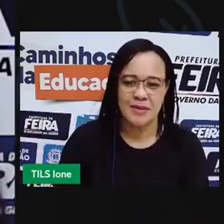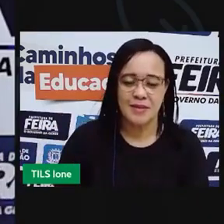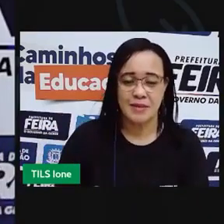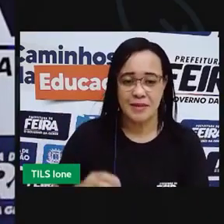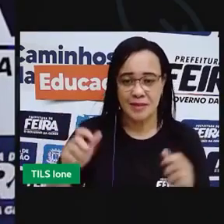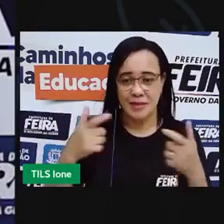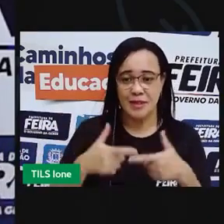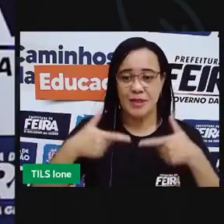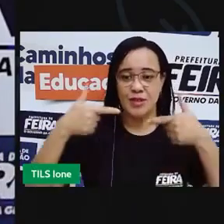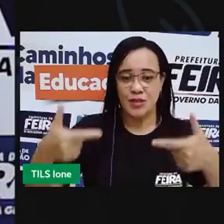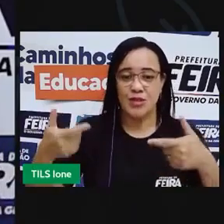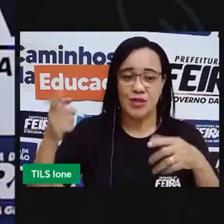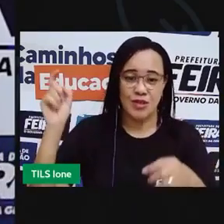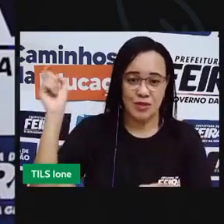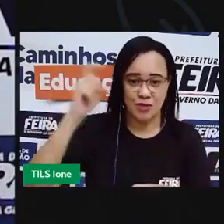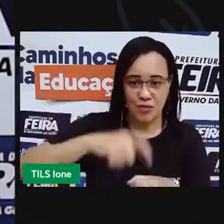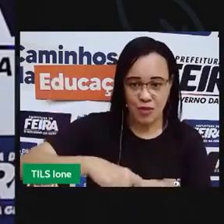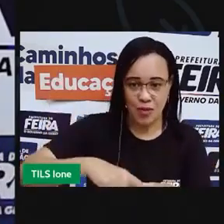volta em outra manhã.